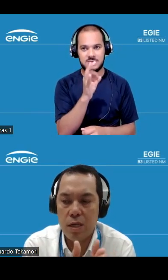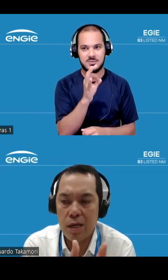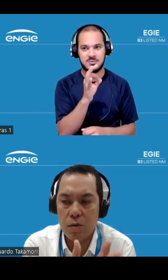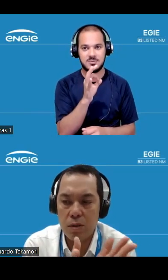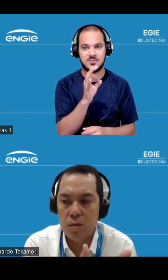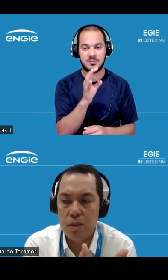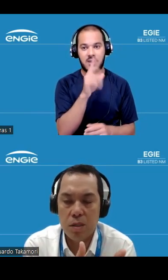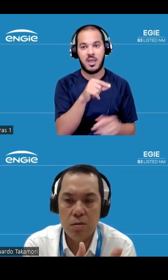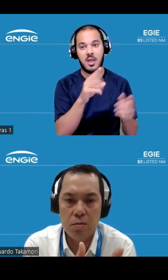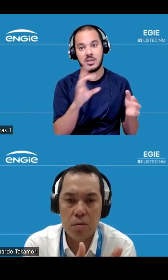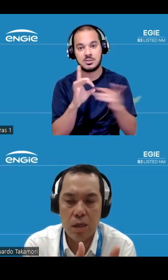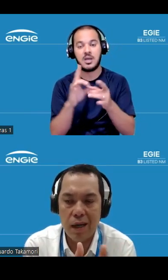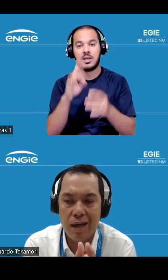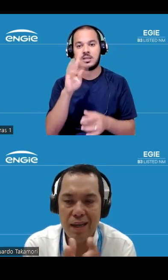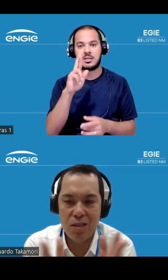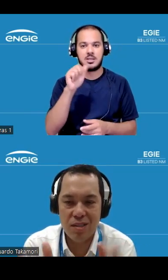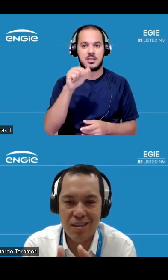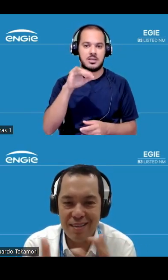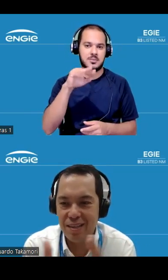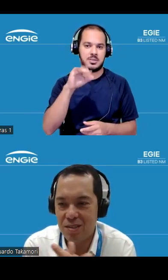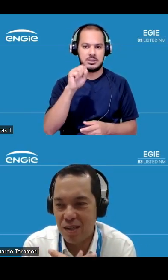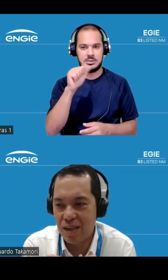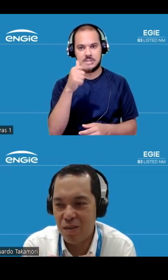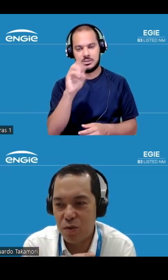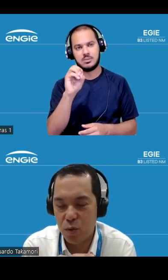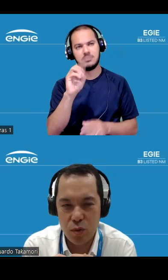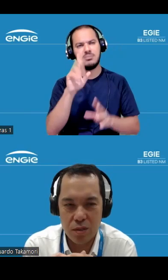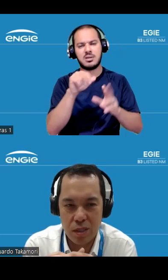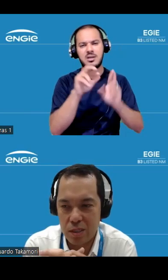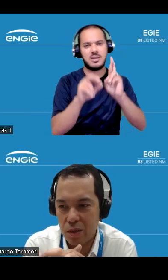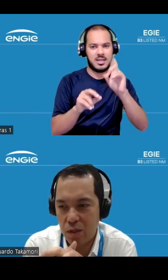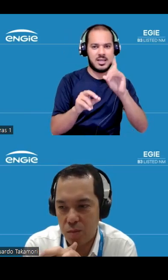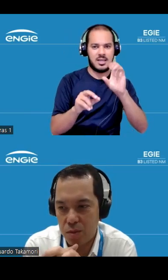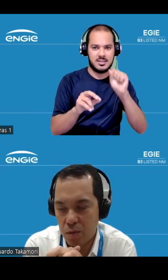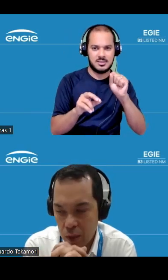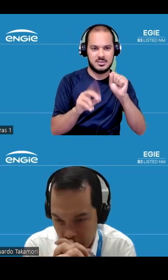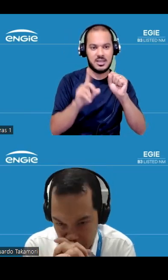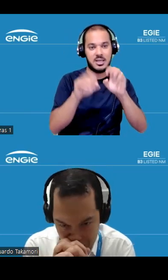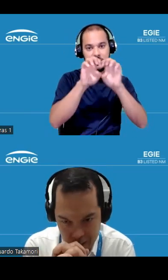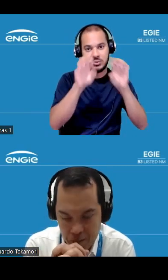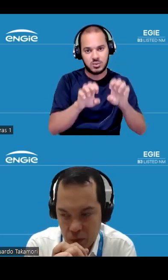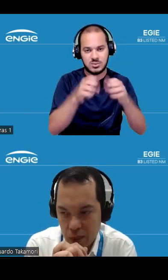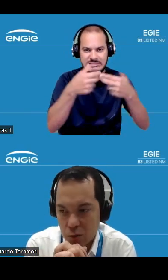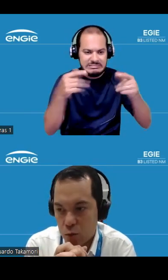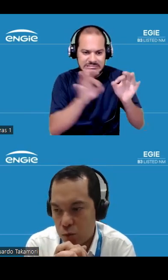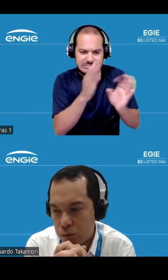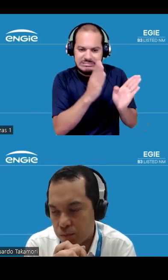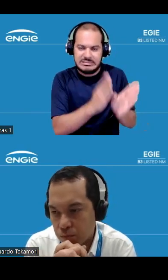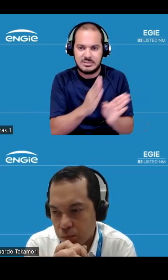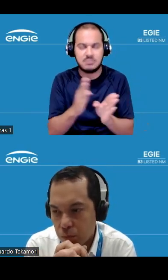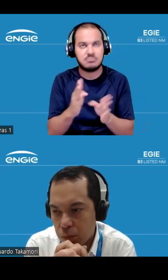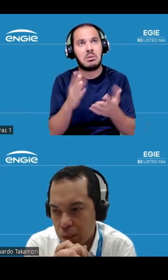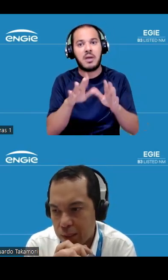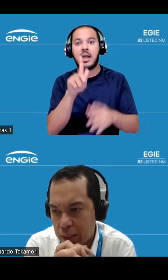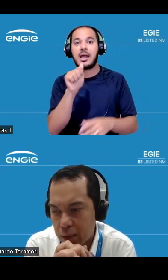associado a transmissão a redes a infraestrutura seja a rede de transmissão seja gasoduto